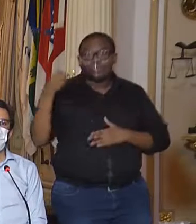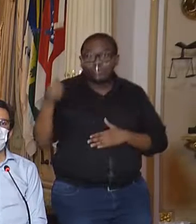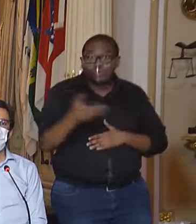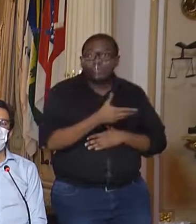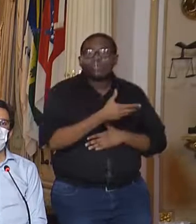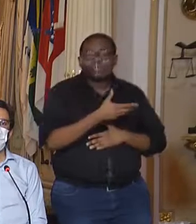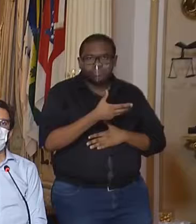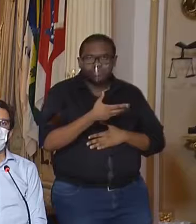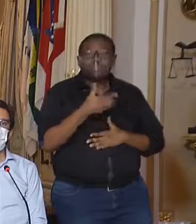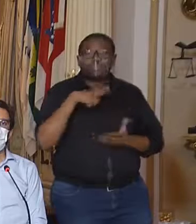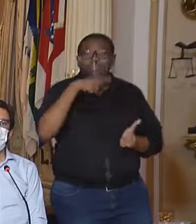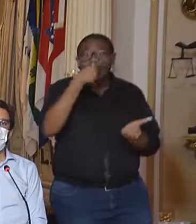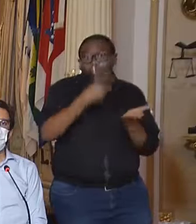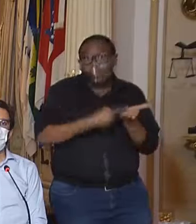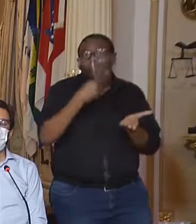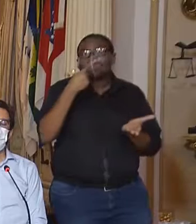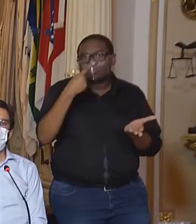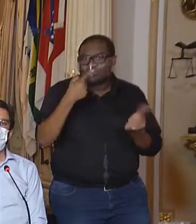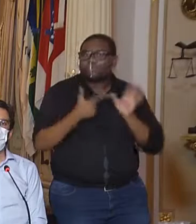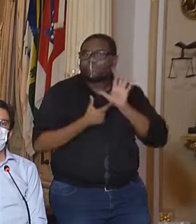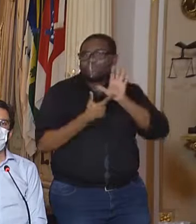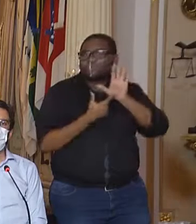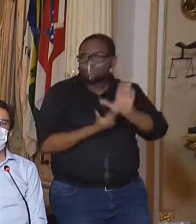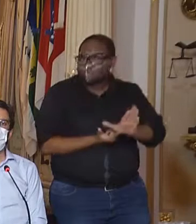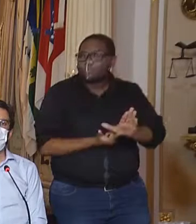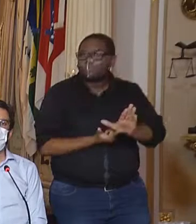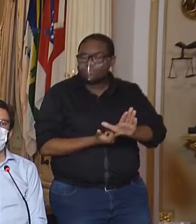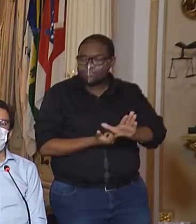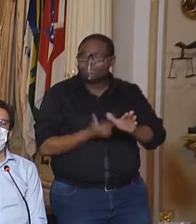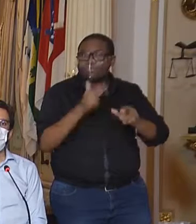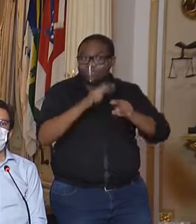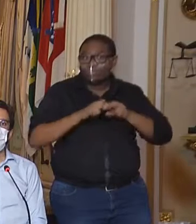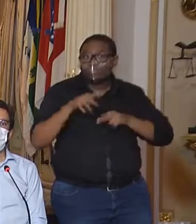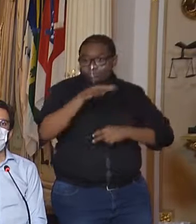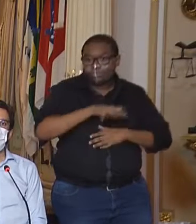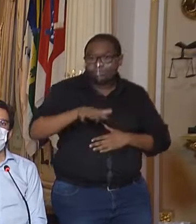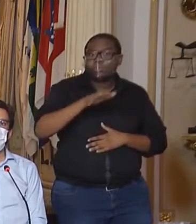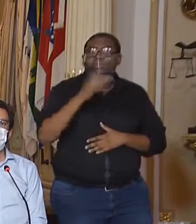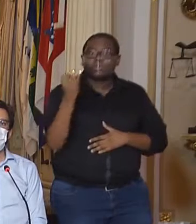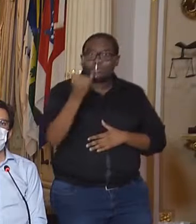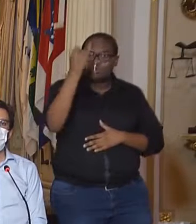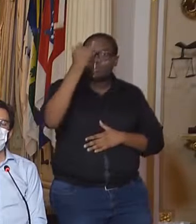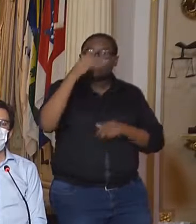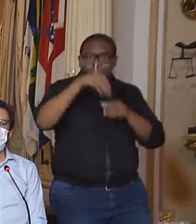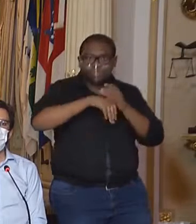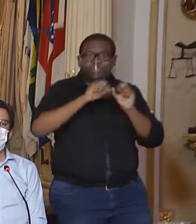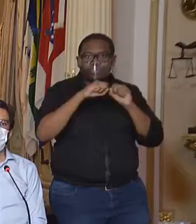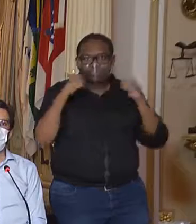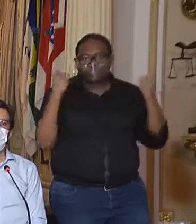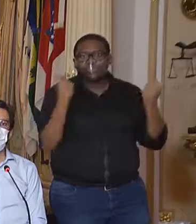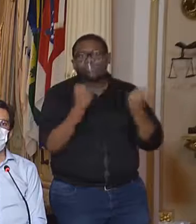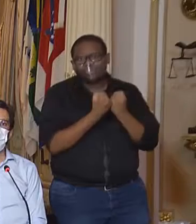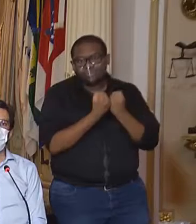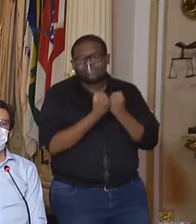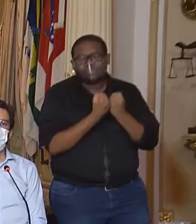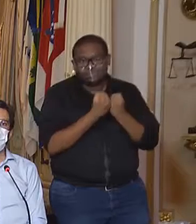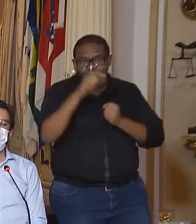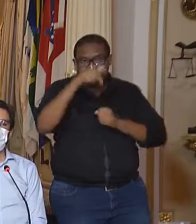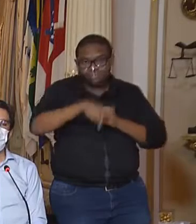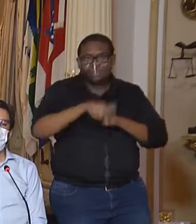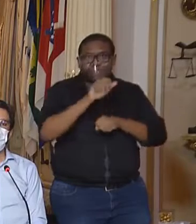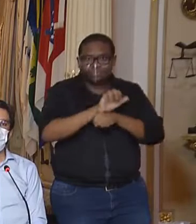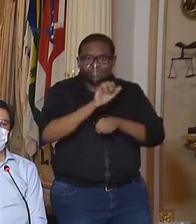dado o compromisso que tem sido demonstrado por esse setor importante da sociedade em nosso